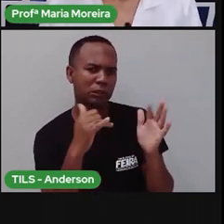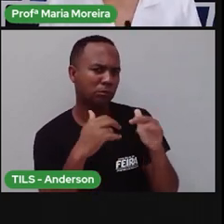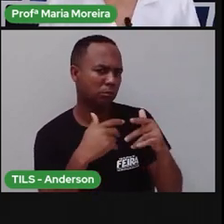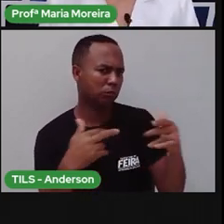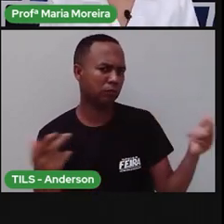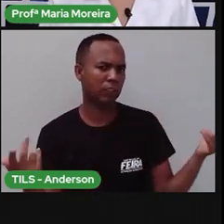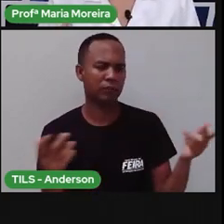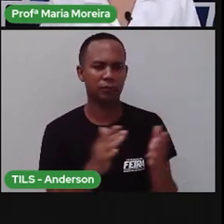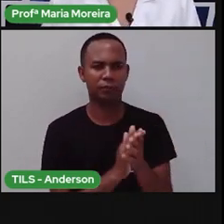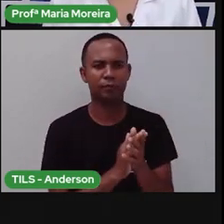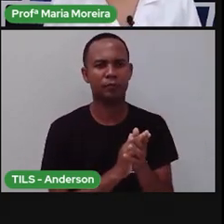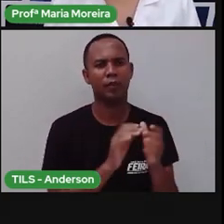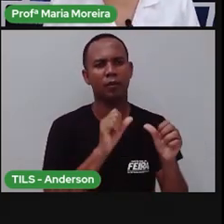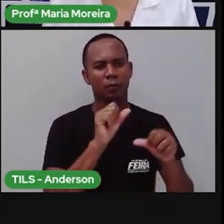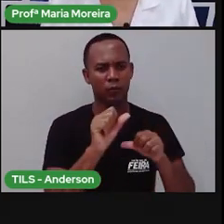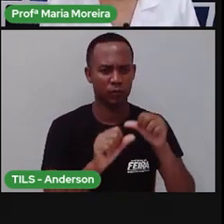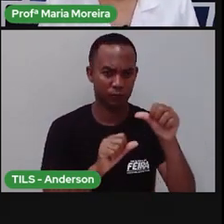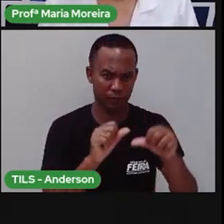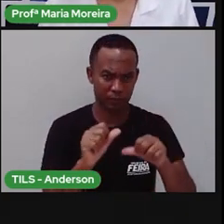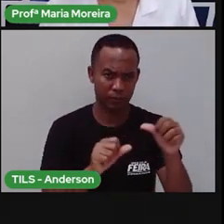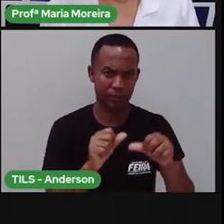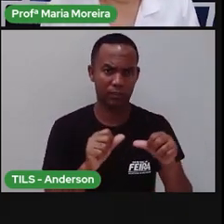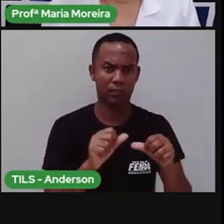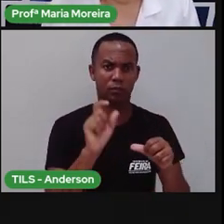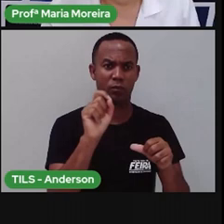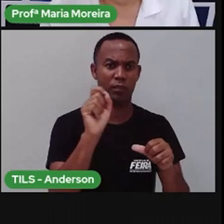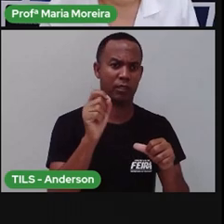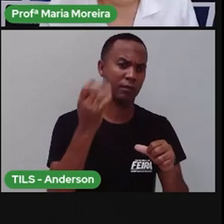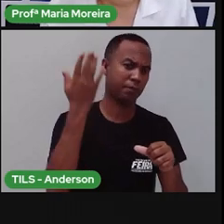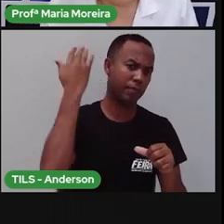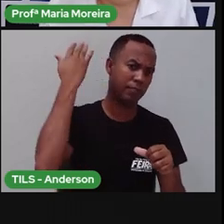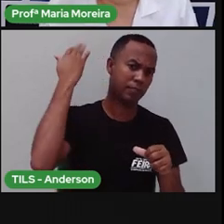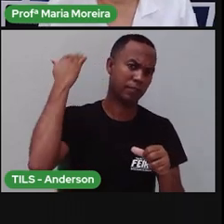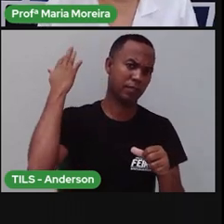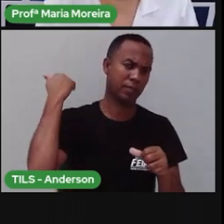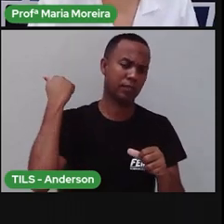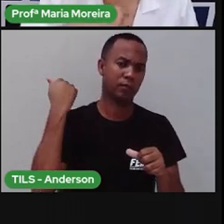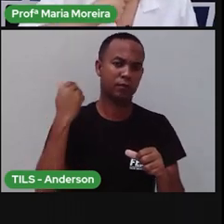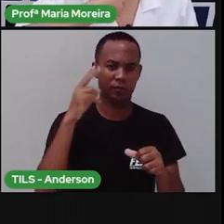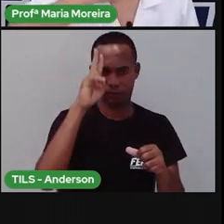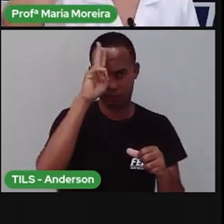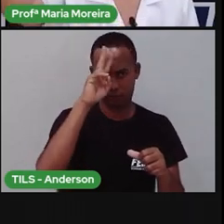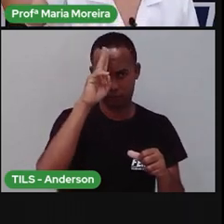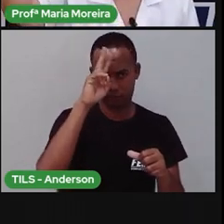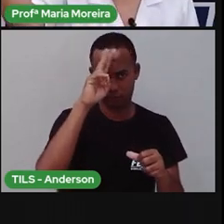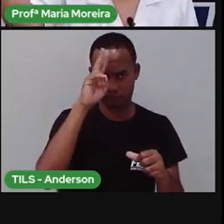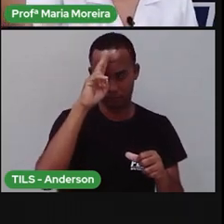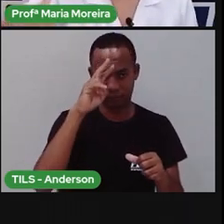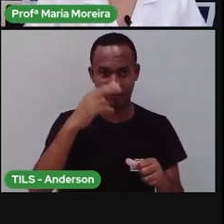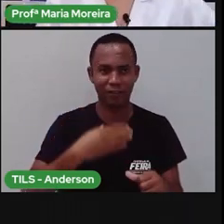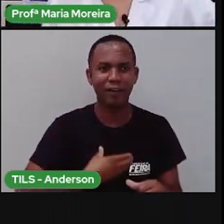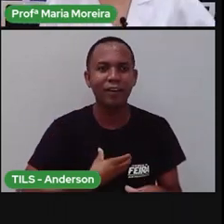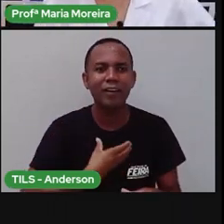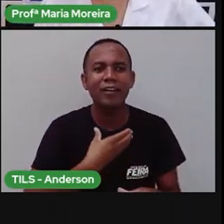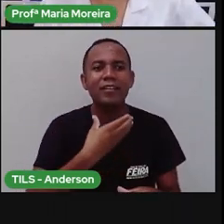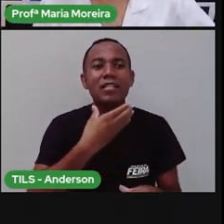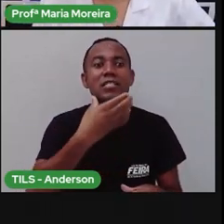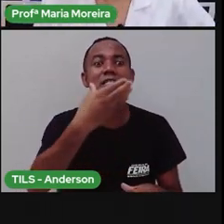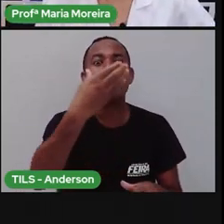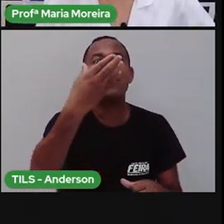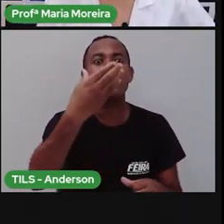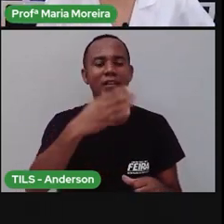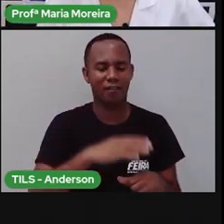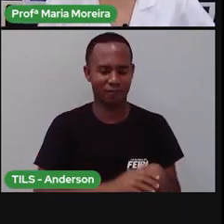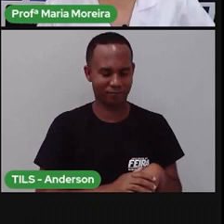né? Bom, essas modificações são passadas para os descendentes. lembra da história da girafa? Pronto.